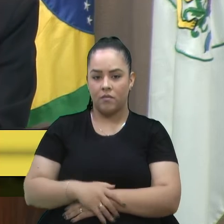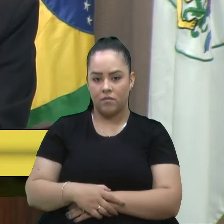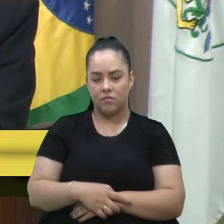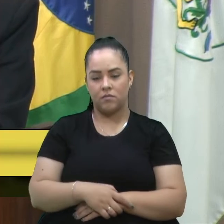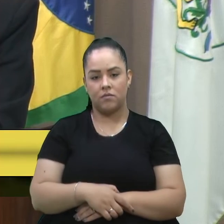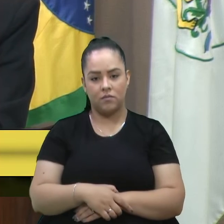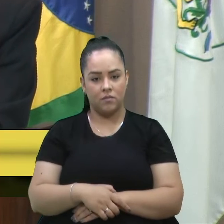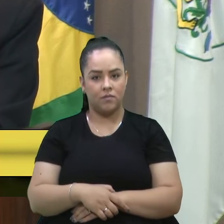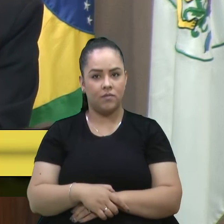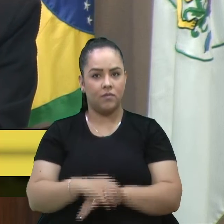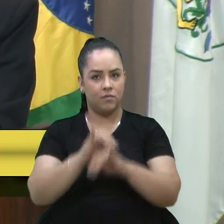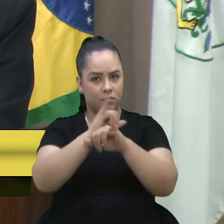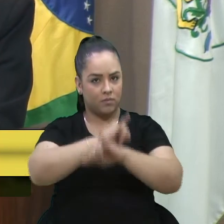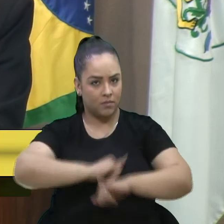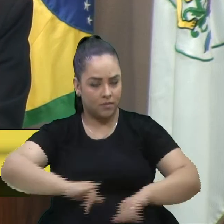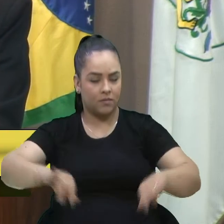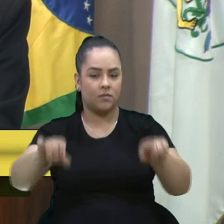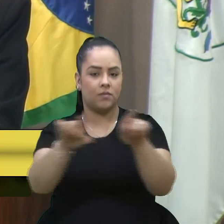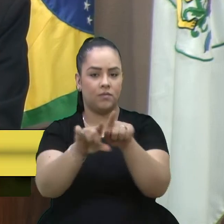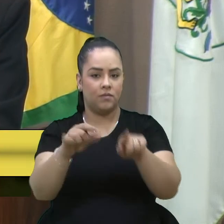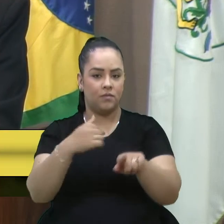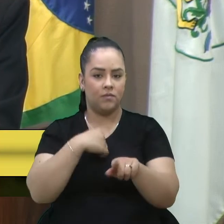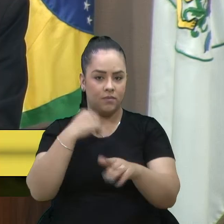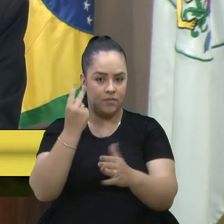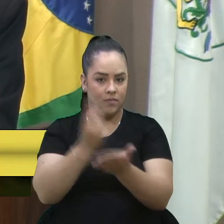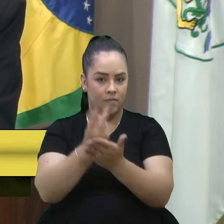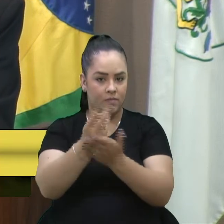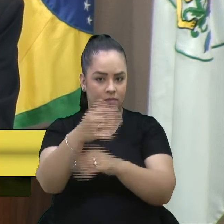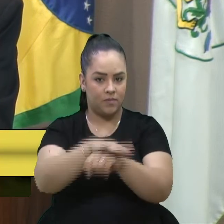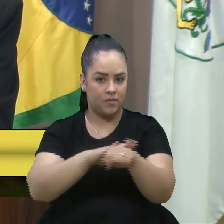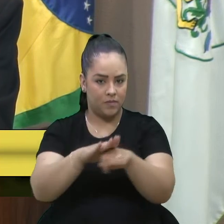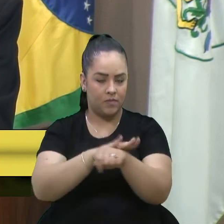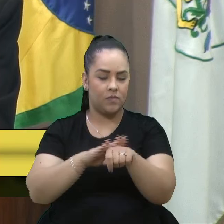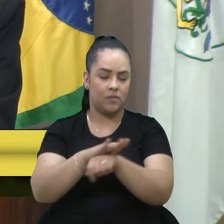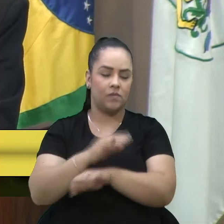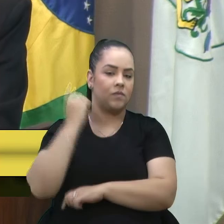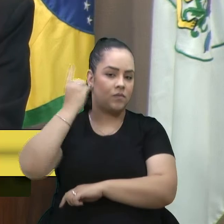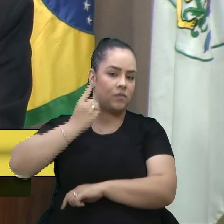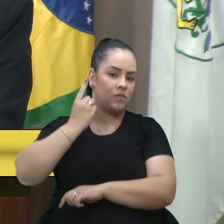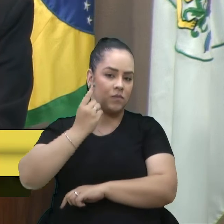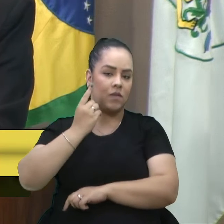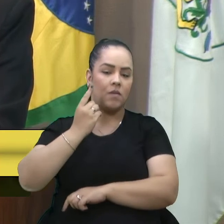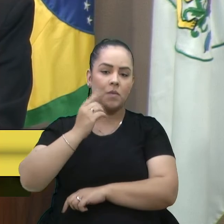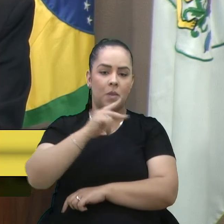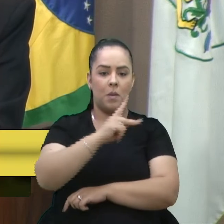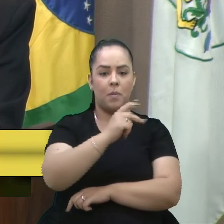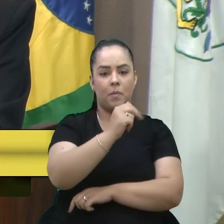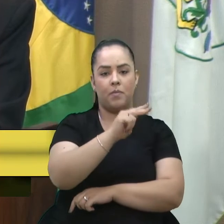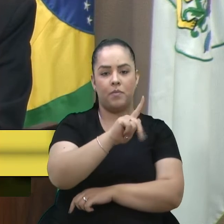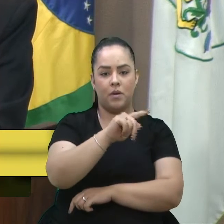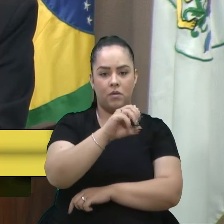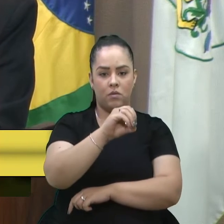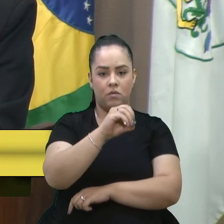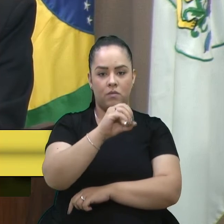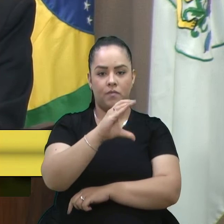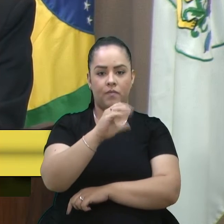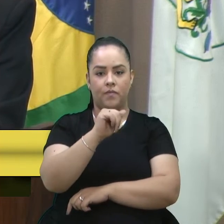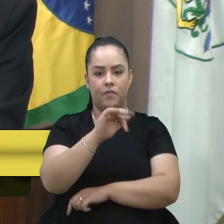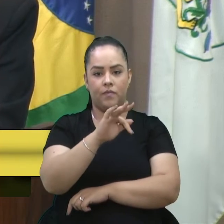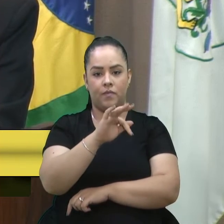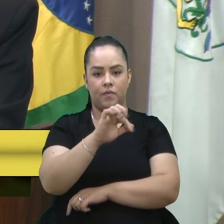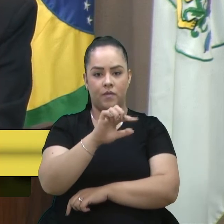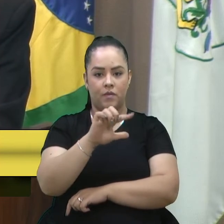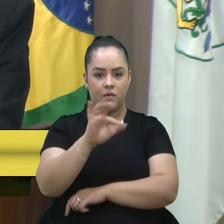Comunico que estarei em constante conversa com o deputado Paulo Calef, PSD, sobre essa questão